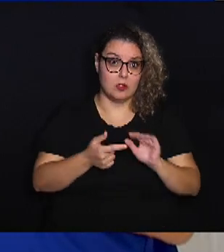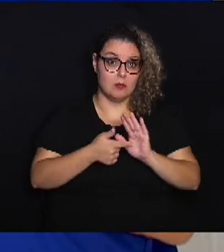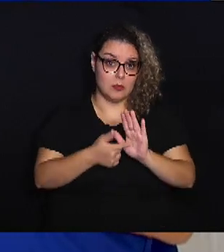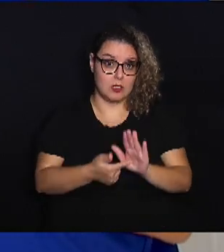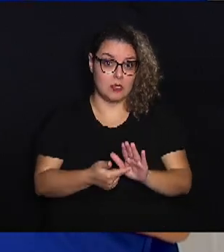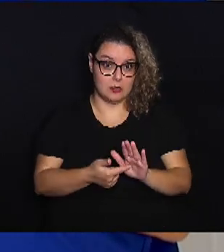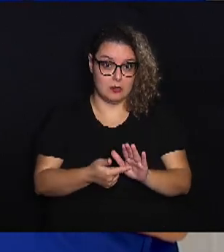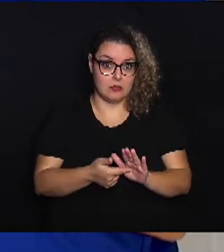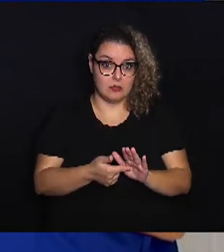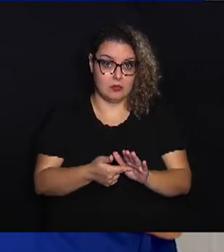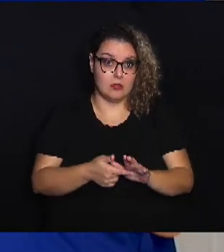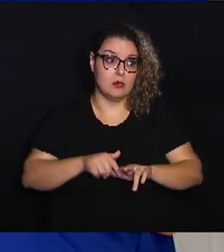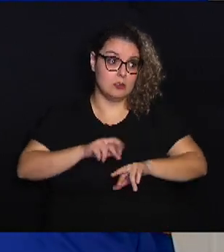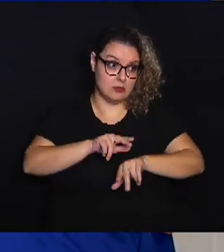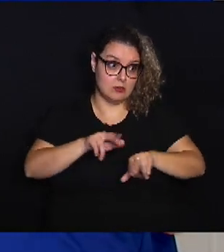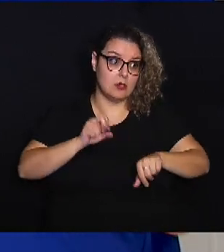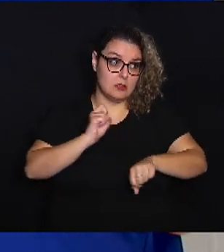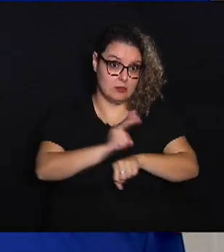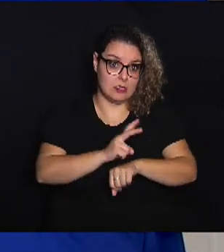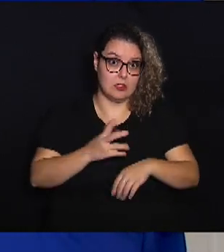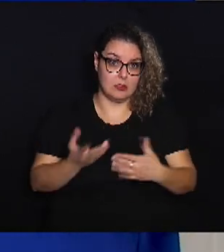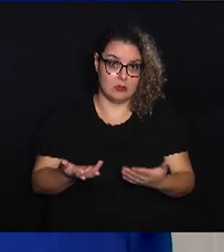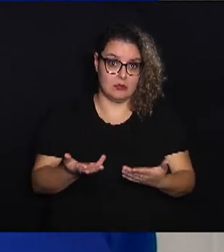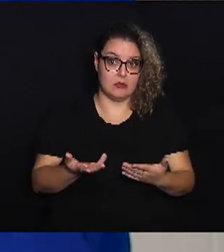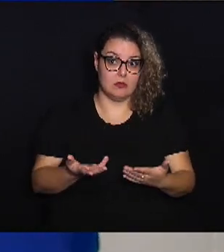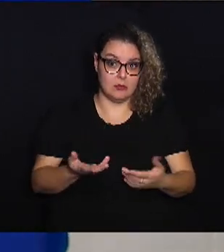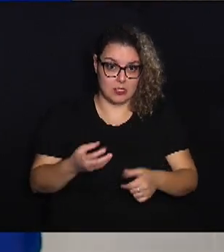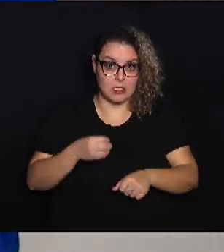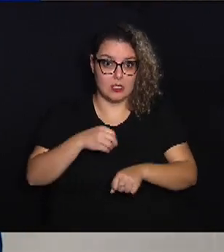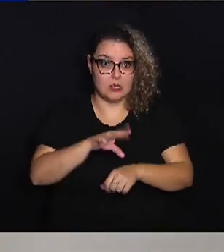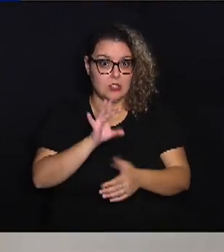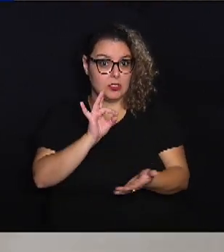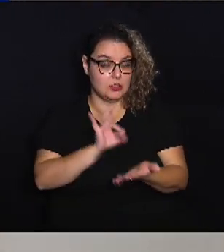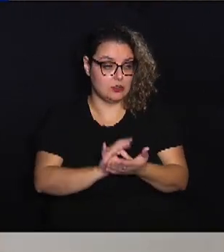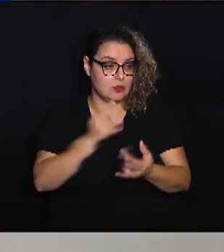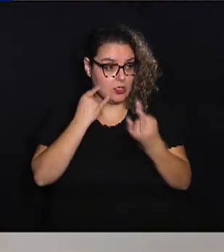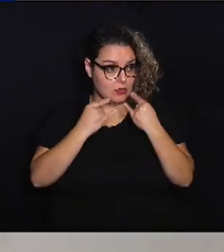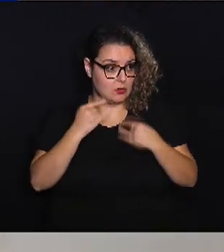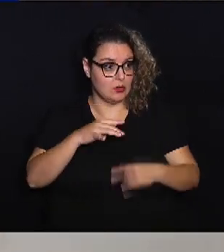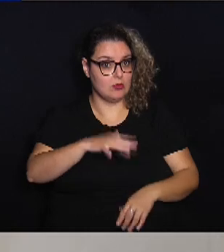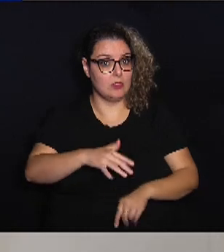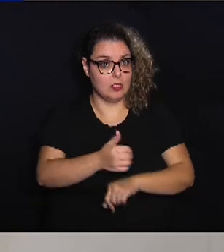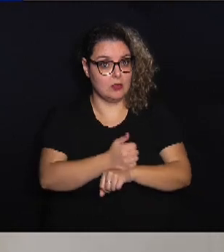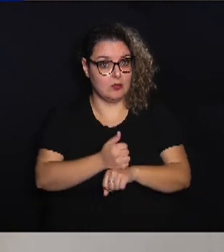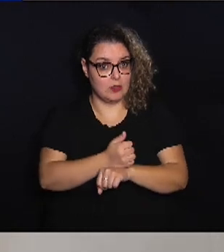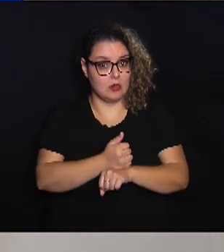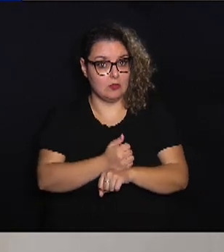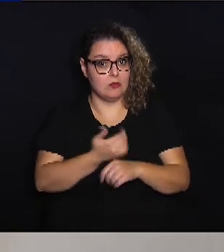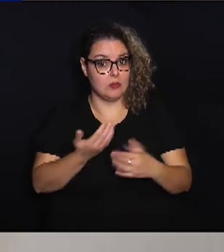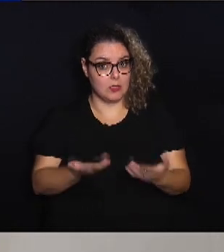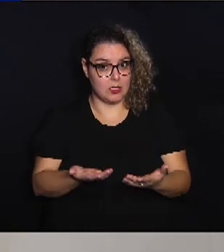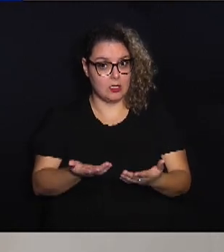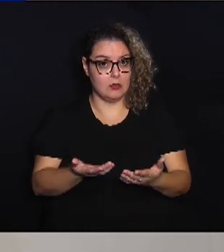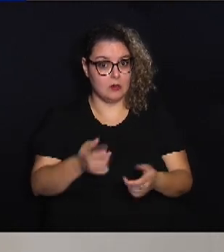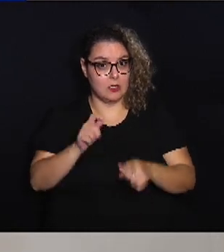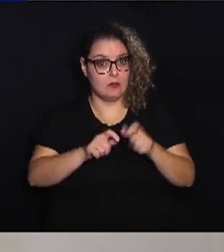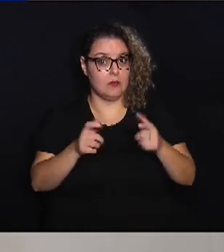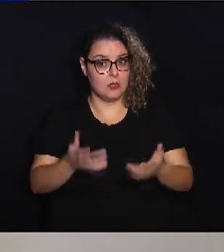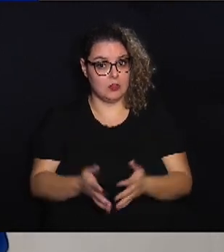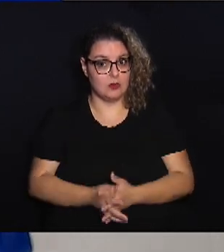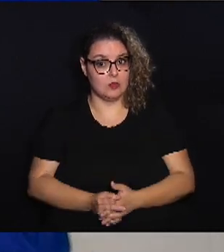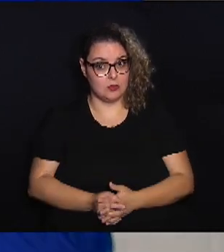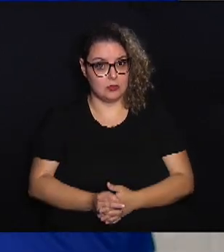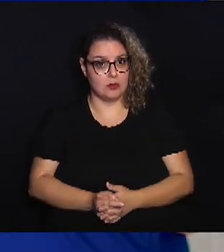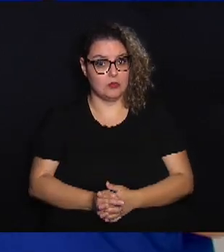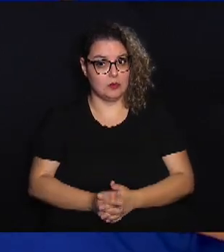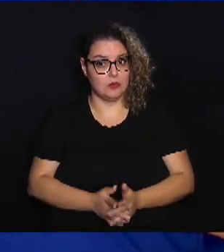tem muitas vagas, não é? Quem, de fato, se interessar por essa profissão é uma profissão que hoje as pessoas não